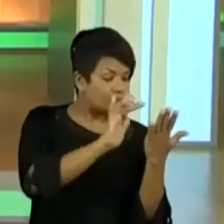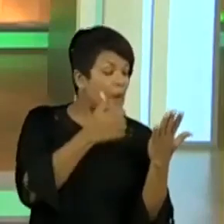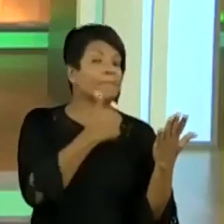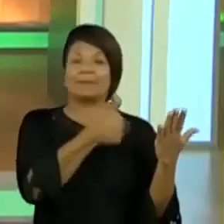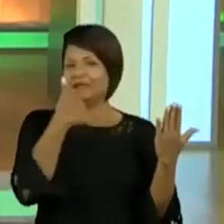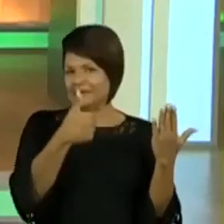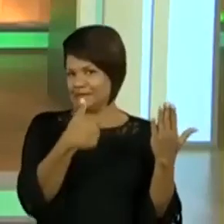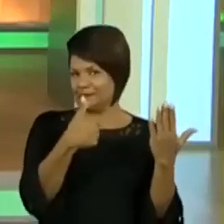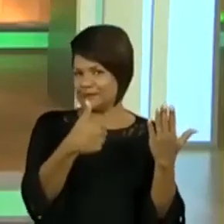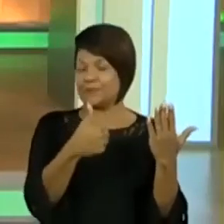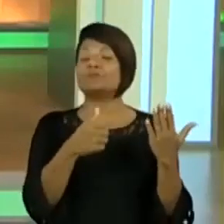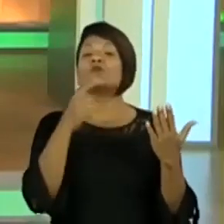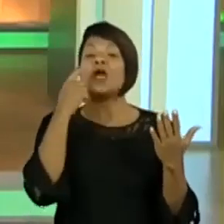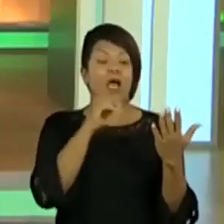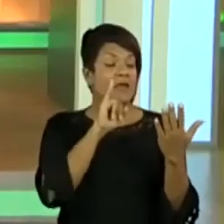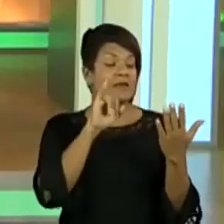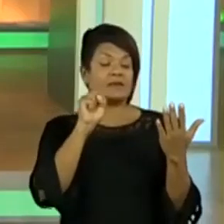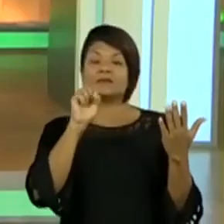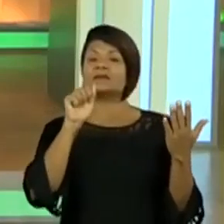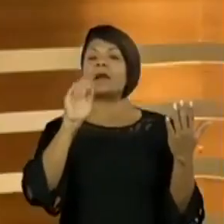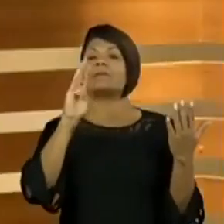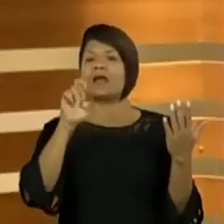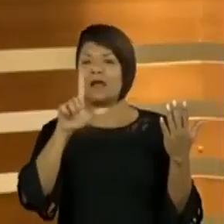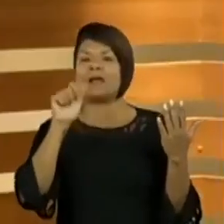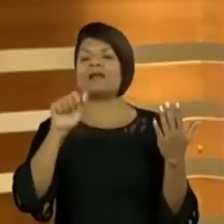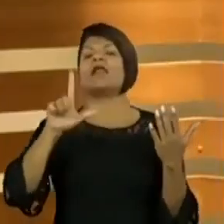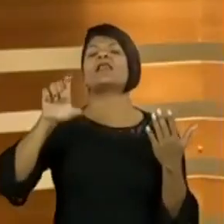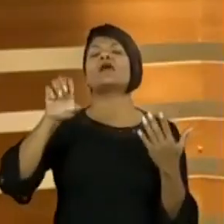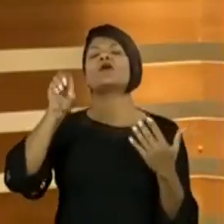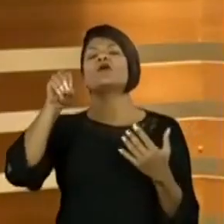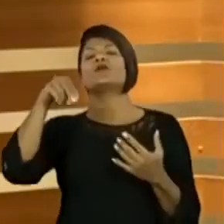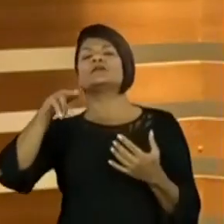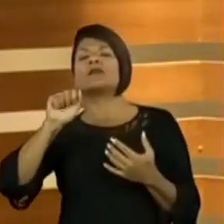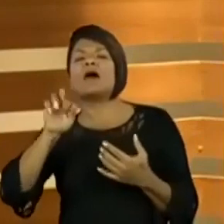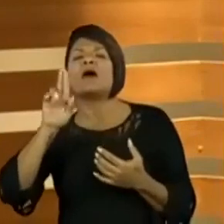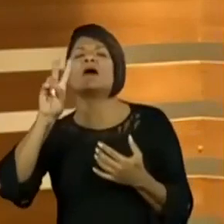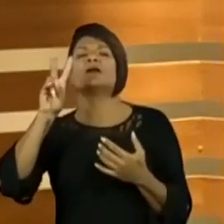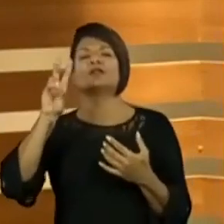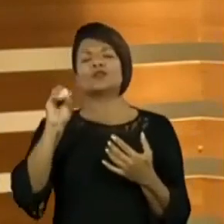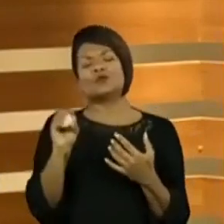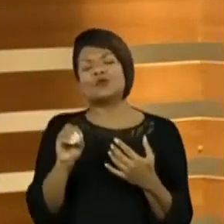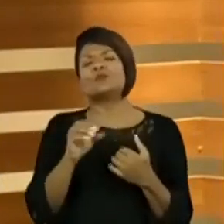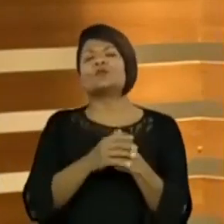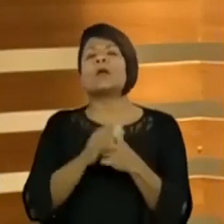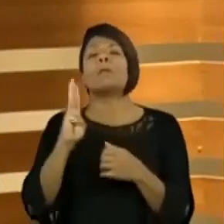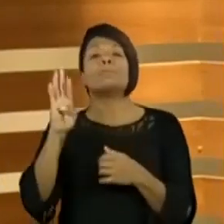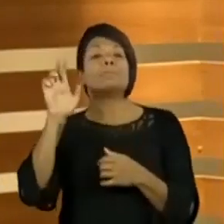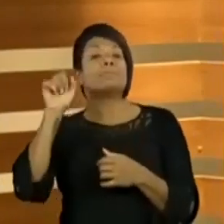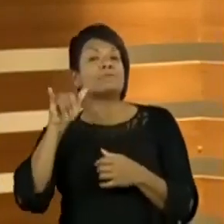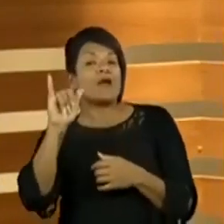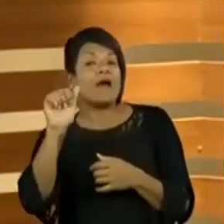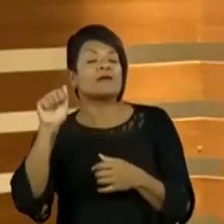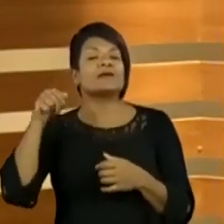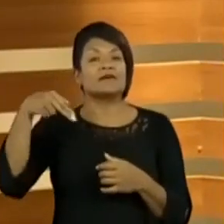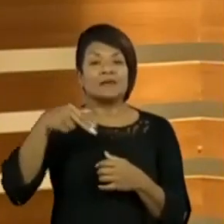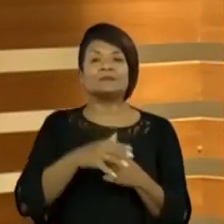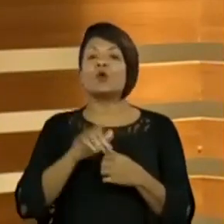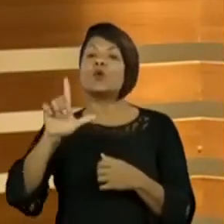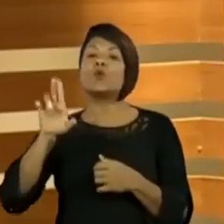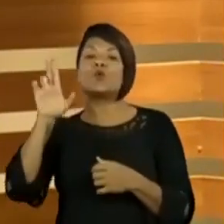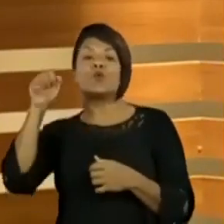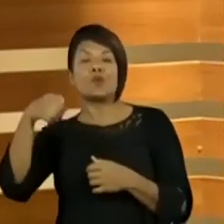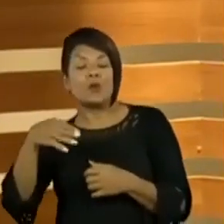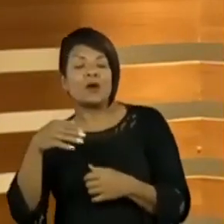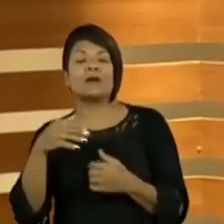Beleza! Fala, Isabela! Tudo bem? Leonardo, Miguel, Elzio, Brian, Luana, Ana